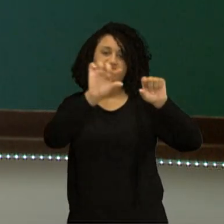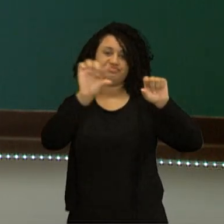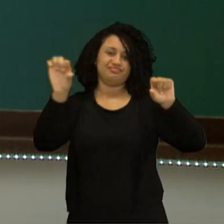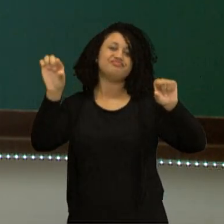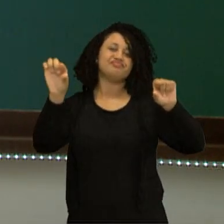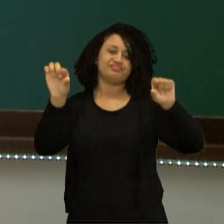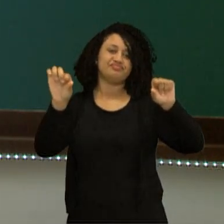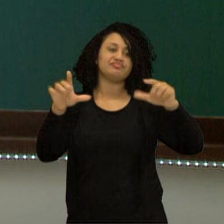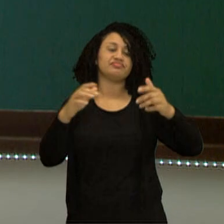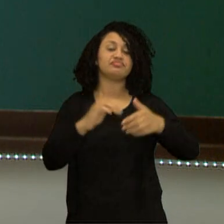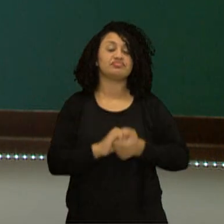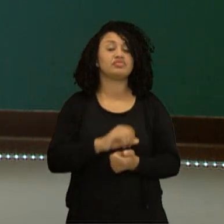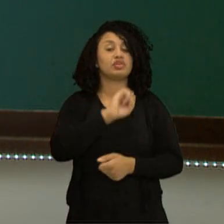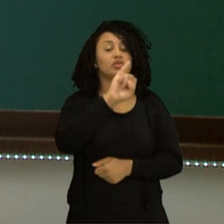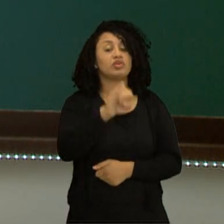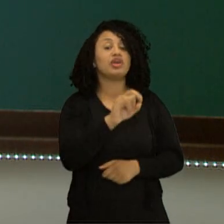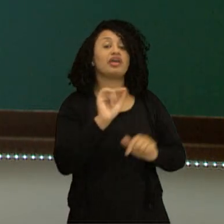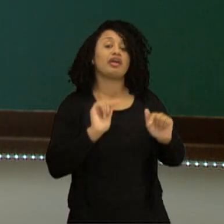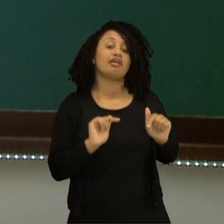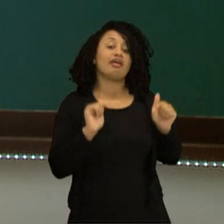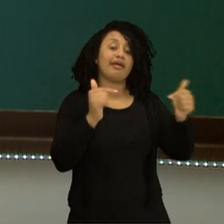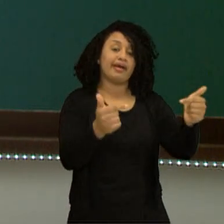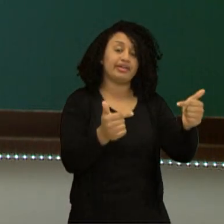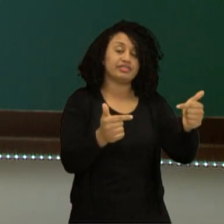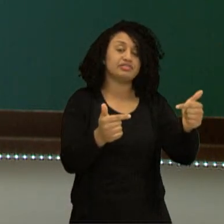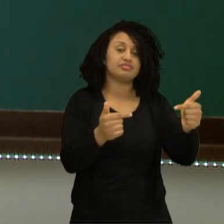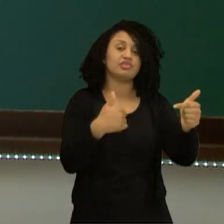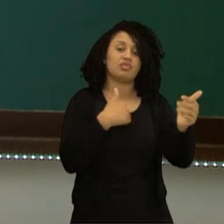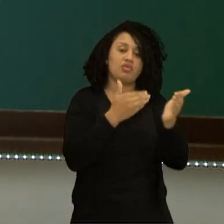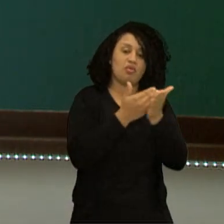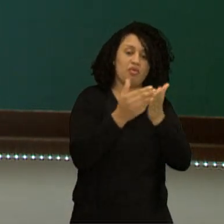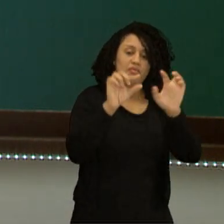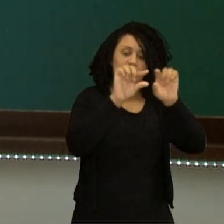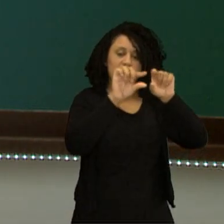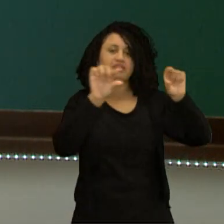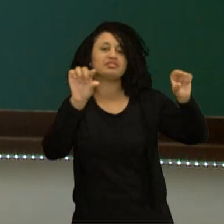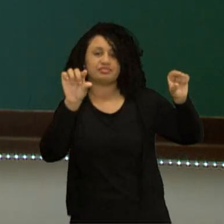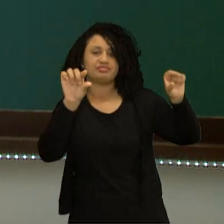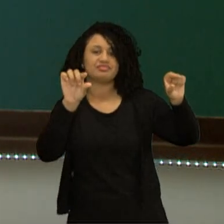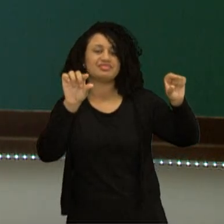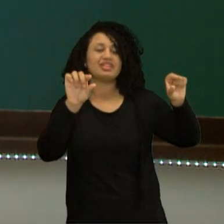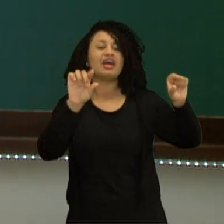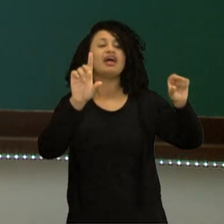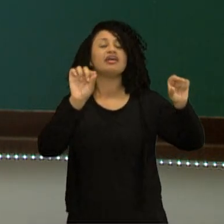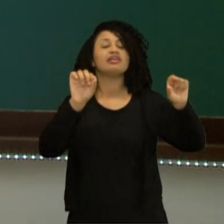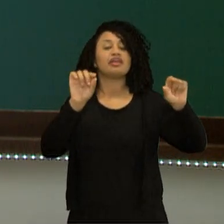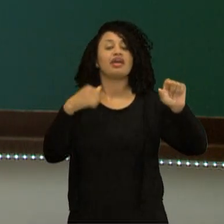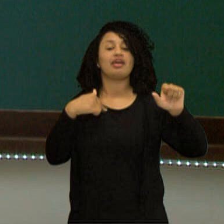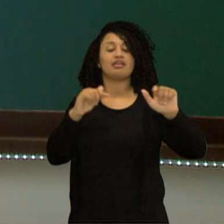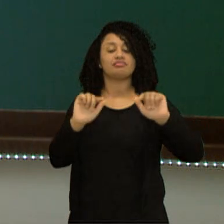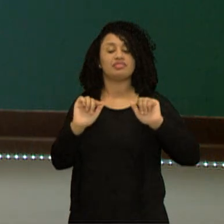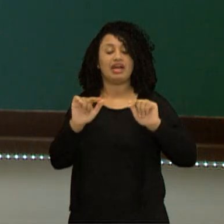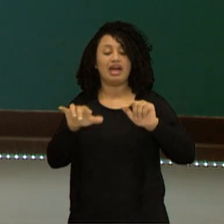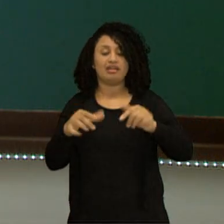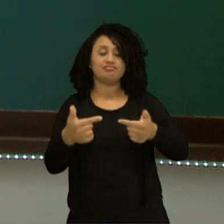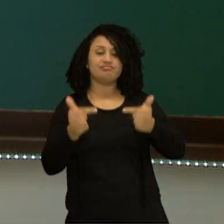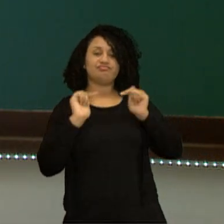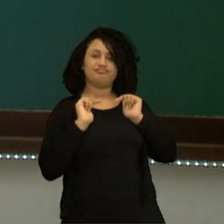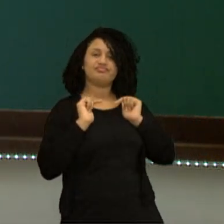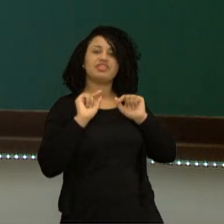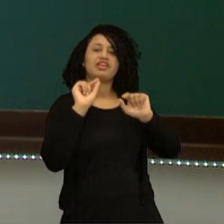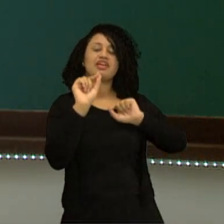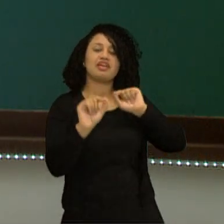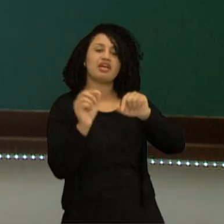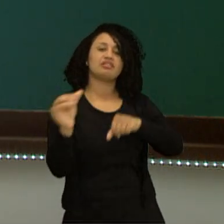sujeito, aquele que faz a ação, começa a frase. E quem vai sofrer são